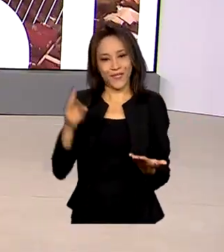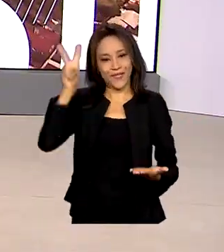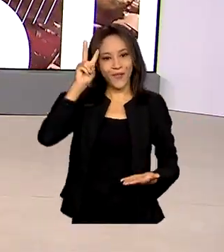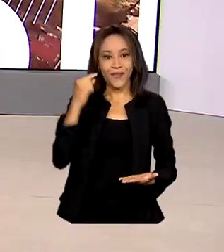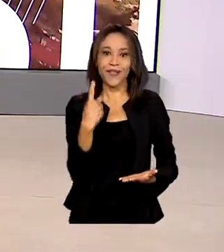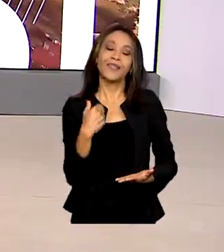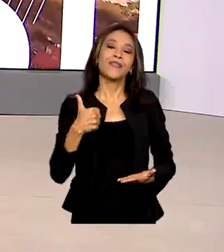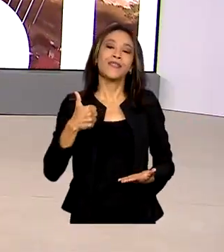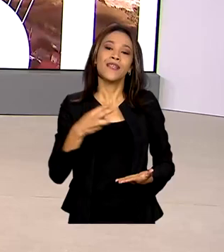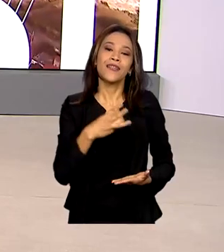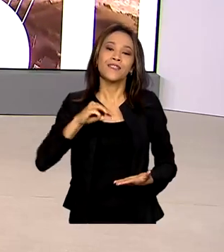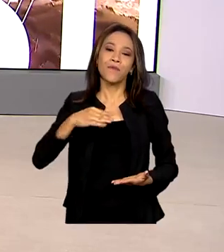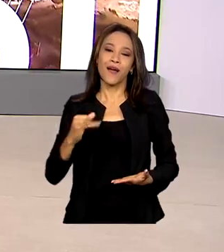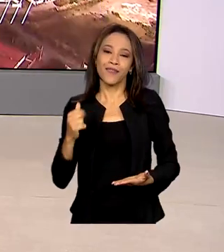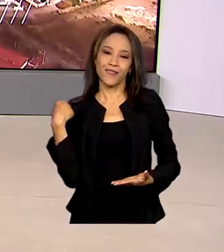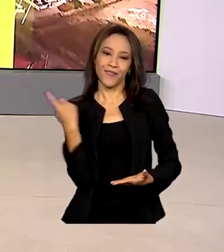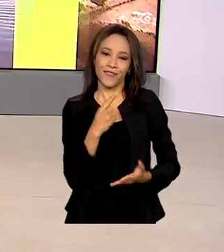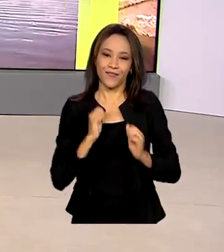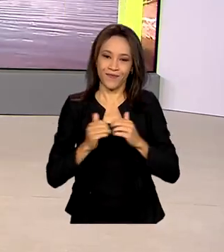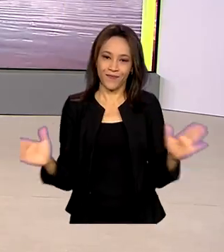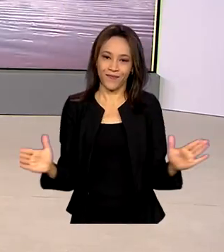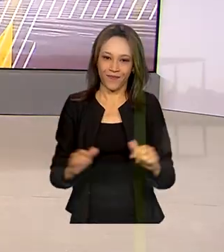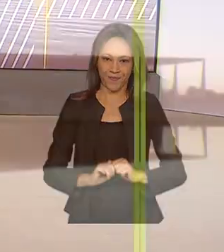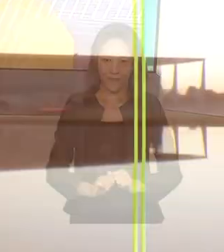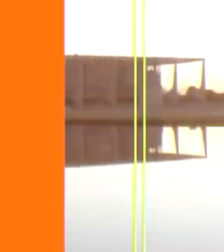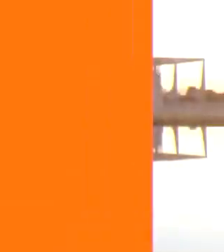13 de março, o Brasil em Dia já está no ar.